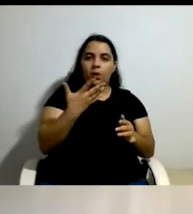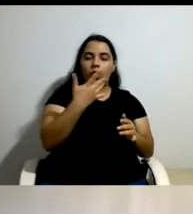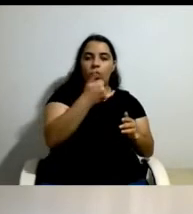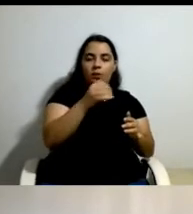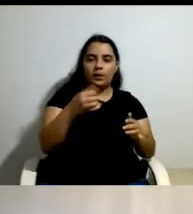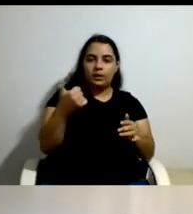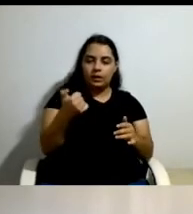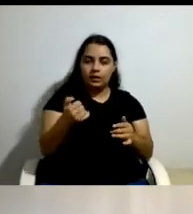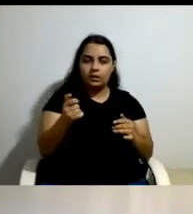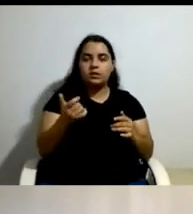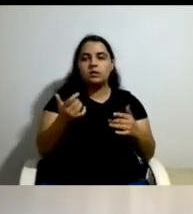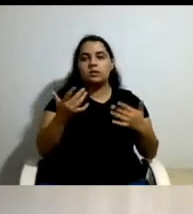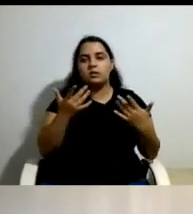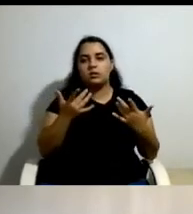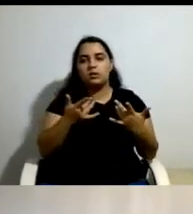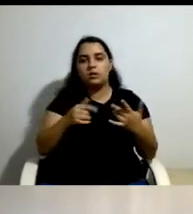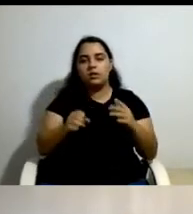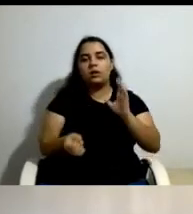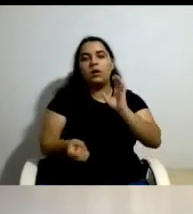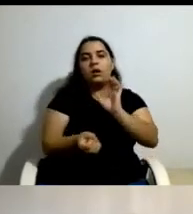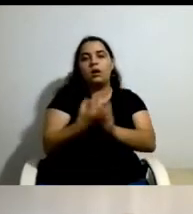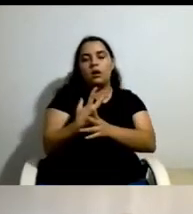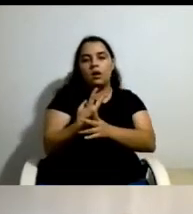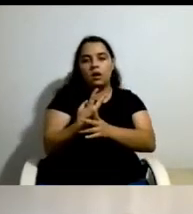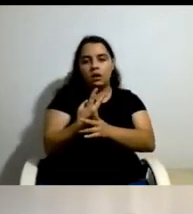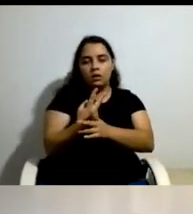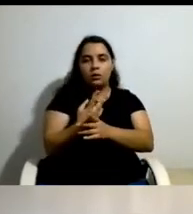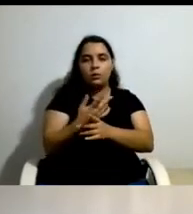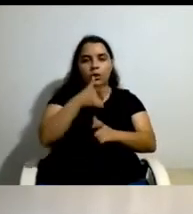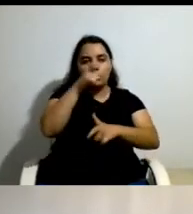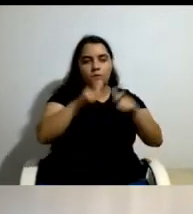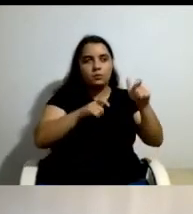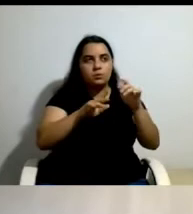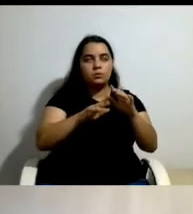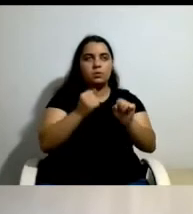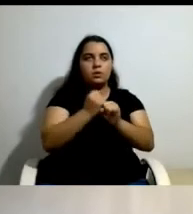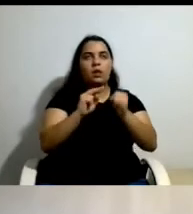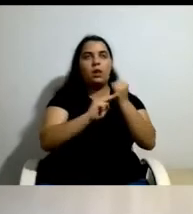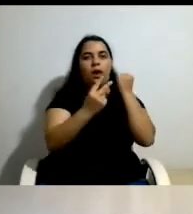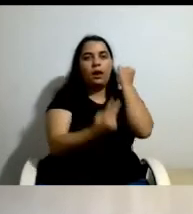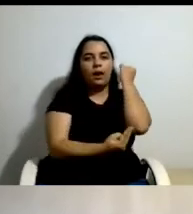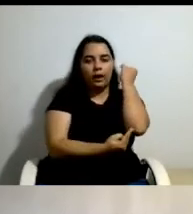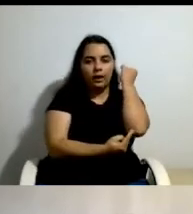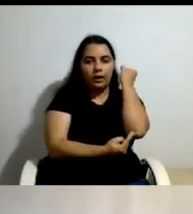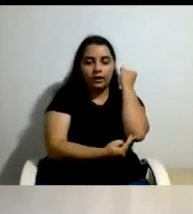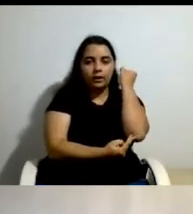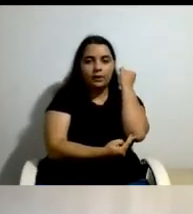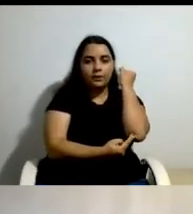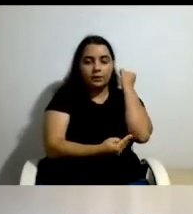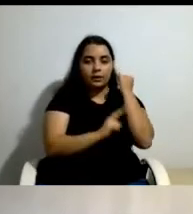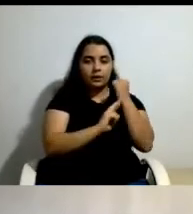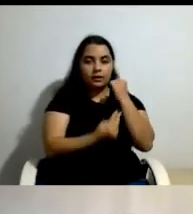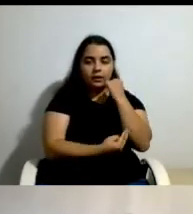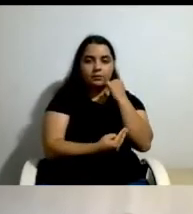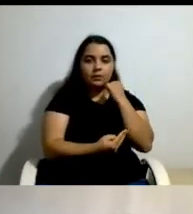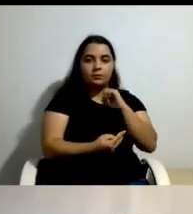pelas pessoas da Câmara Municipal de Lisboa, nomeadamente pelo arquiteto Jorge Falcato, que está